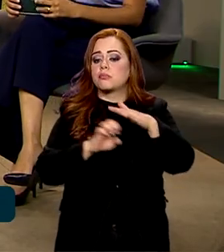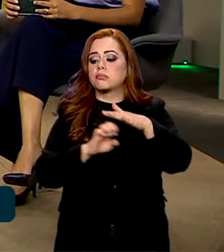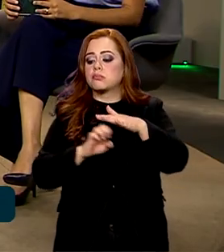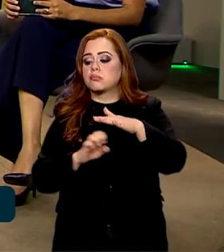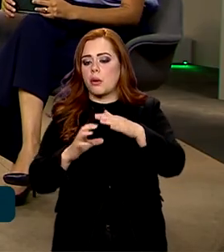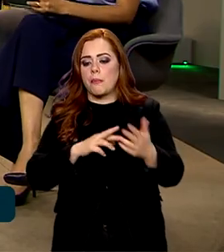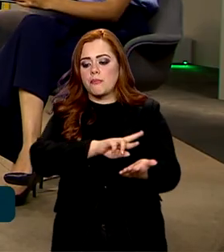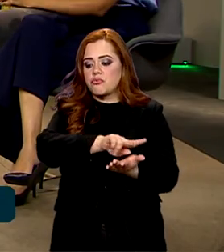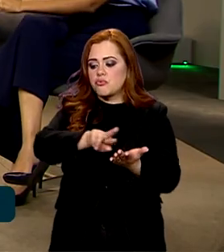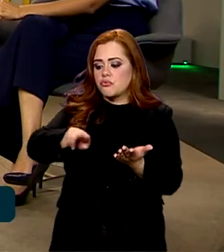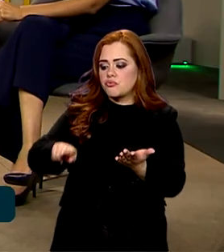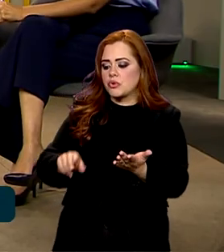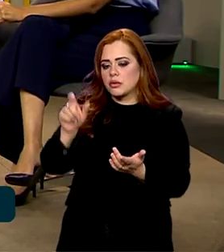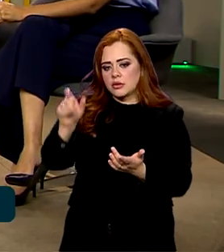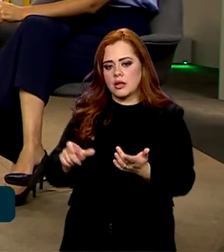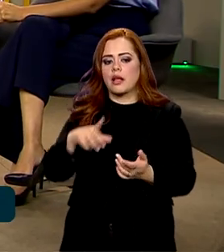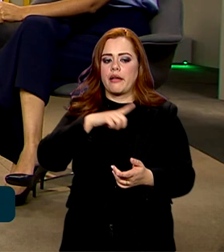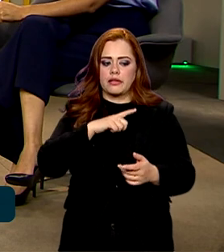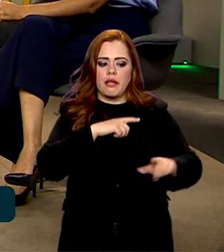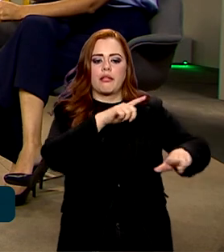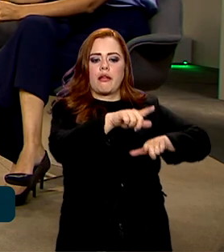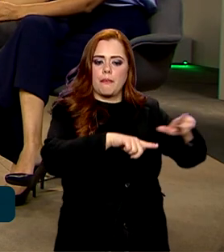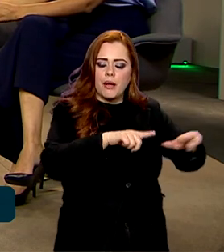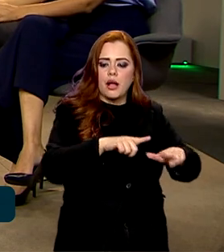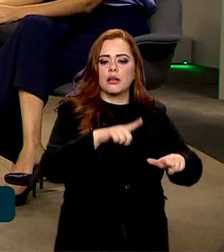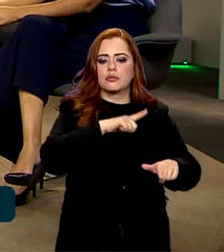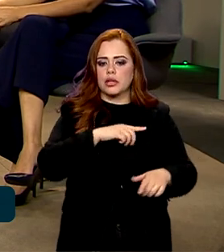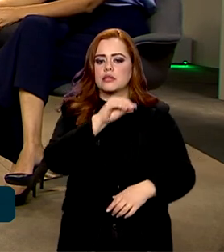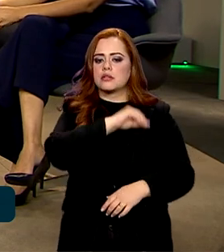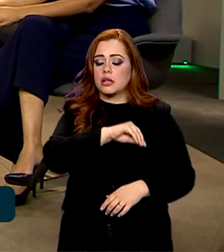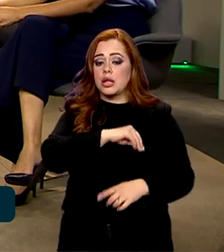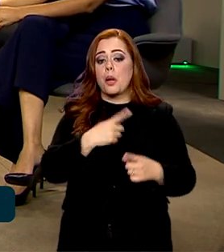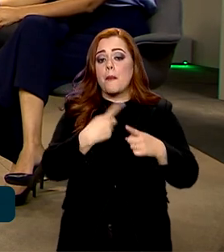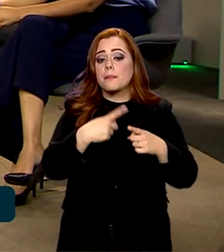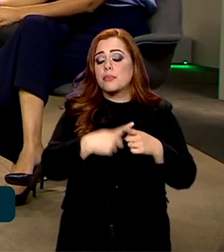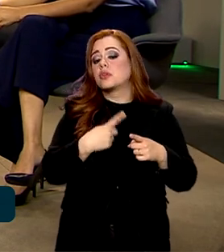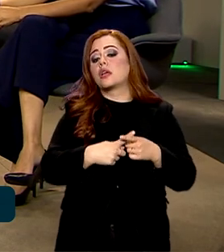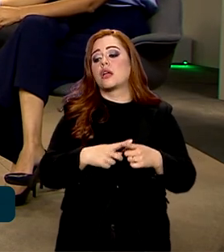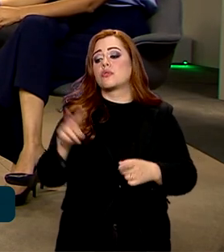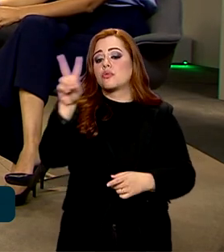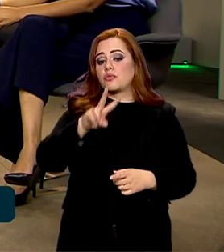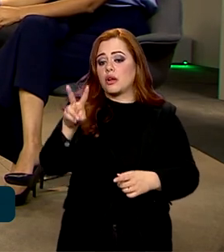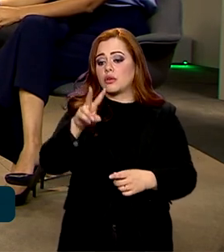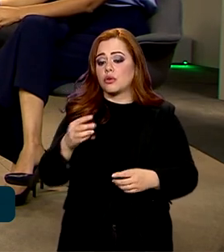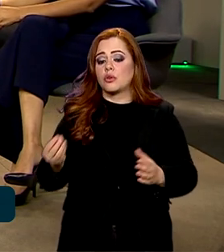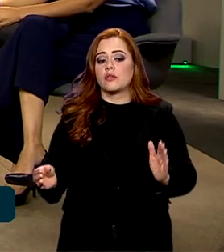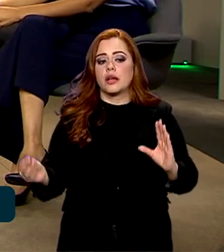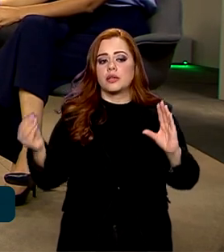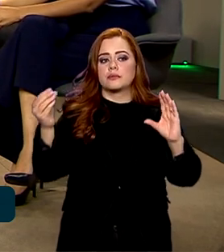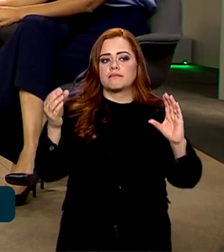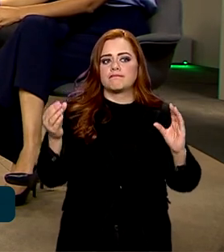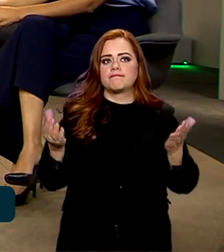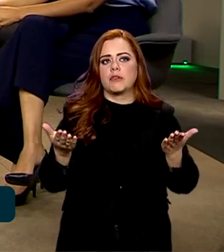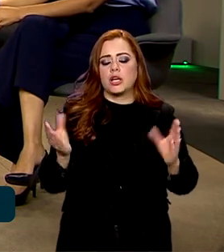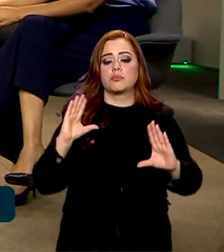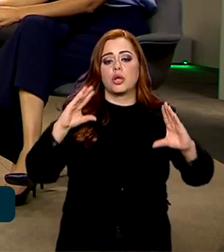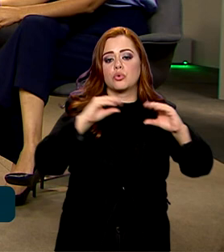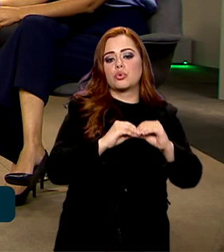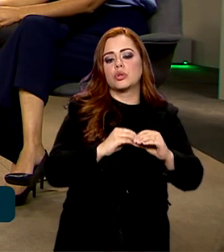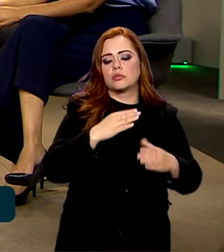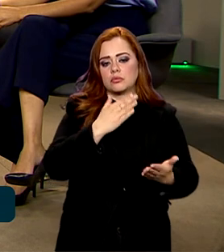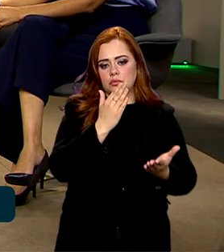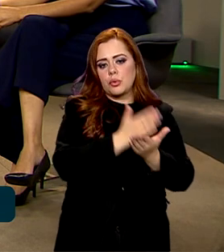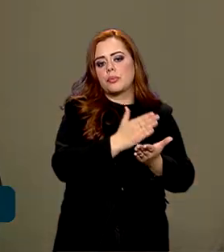né? Então, você vai gerar emprego, vai gerar renda, porque os valores, você vai agregar valor ao processo, né? O Brasil deixa de ser